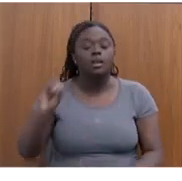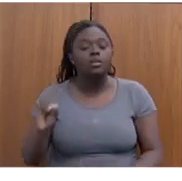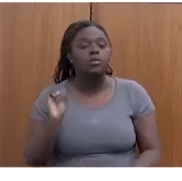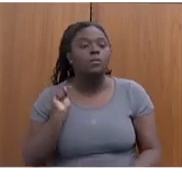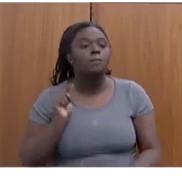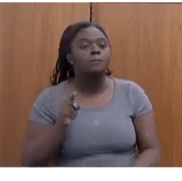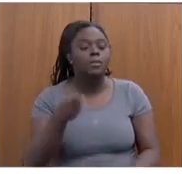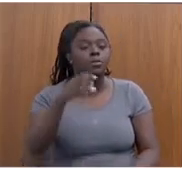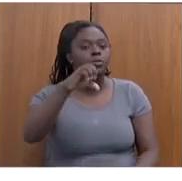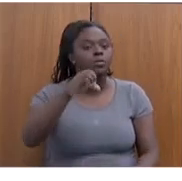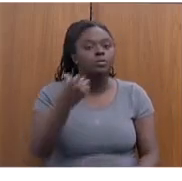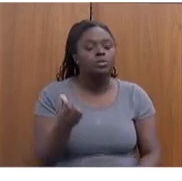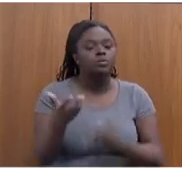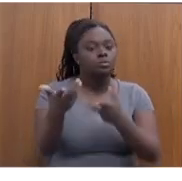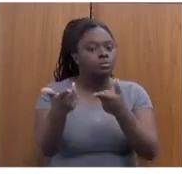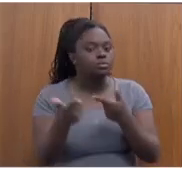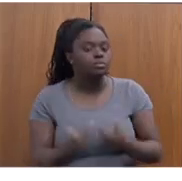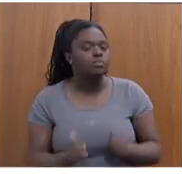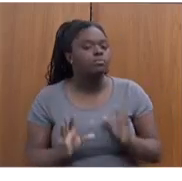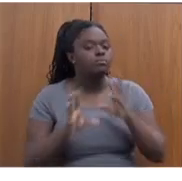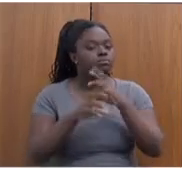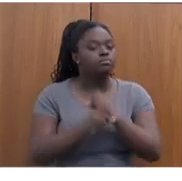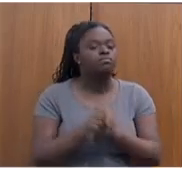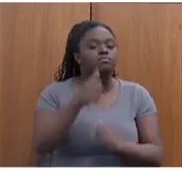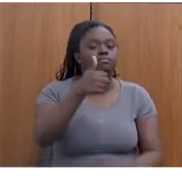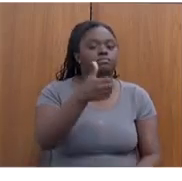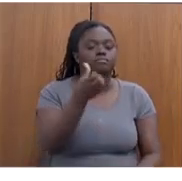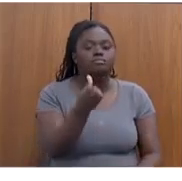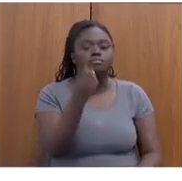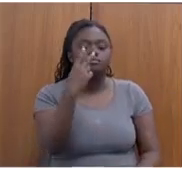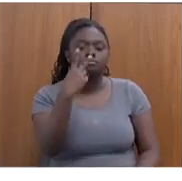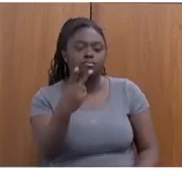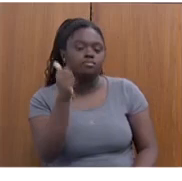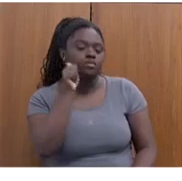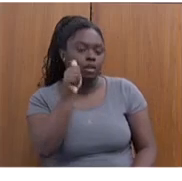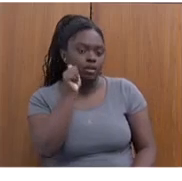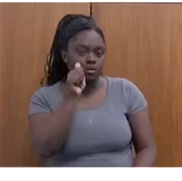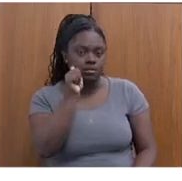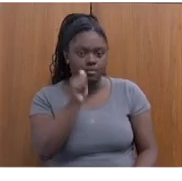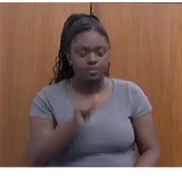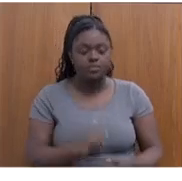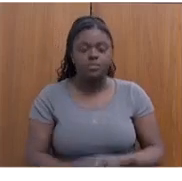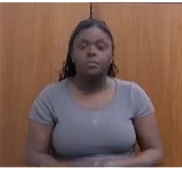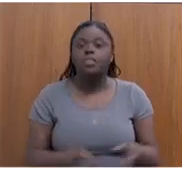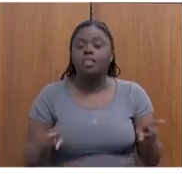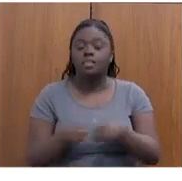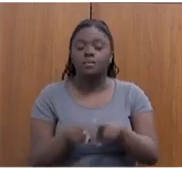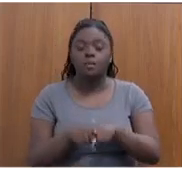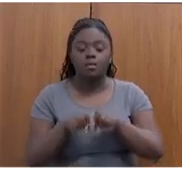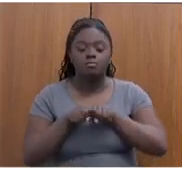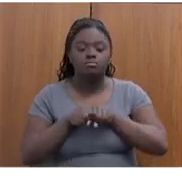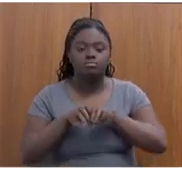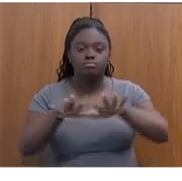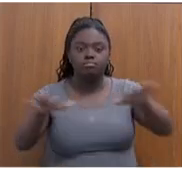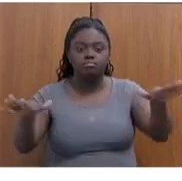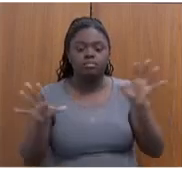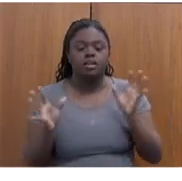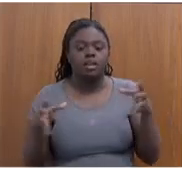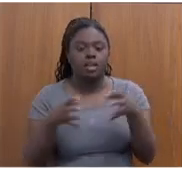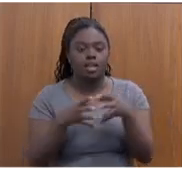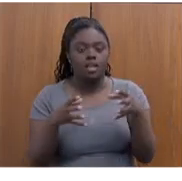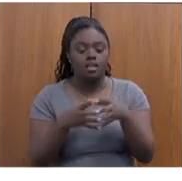atendimentos para 162 mulheres. Também estamos ampliando a equipe de quatro